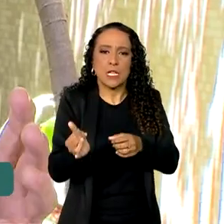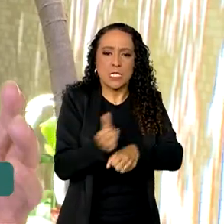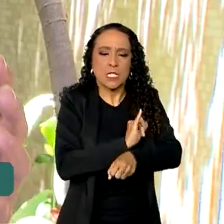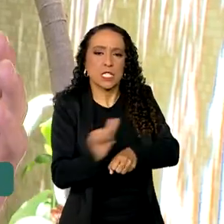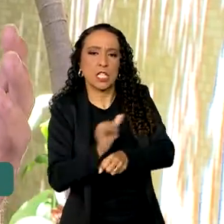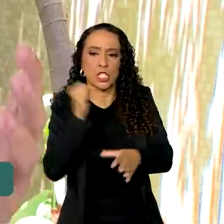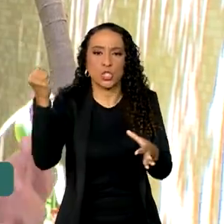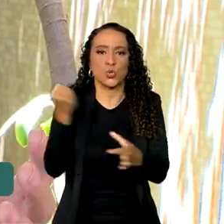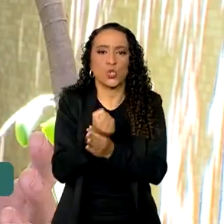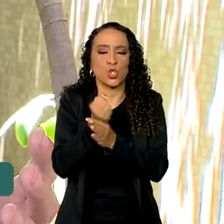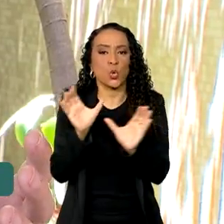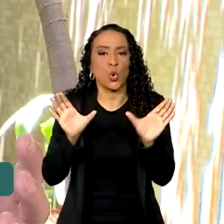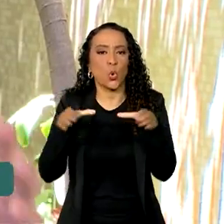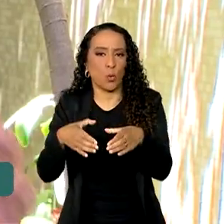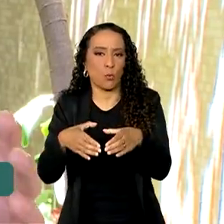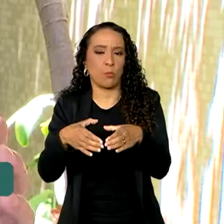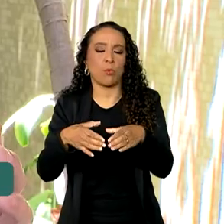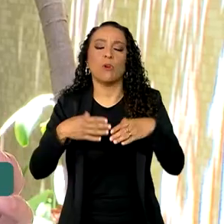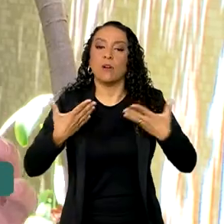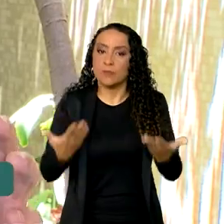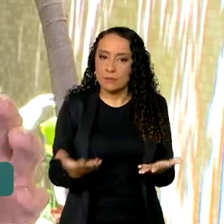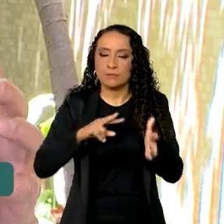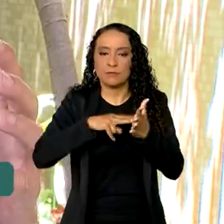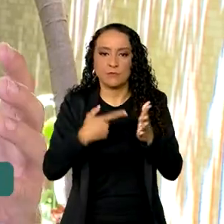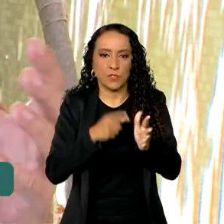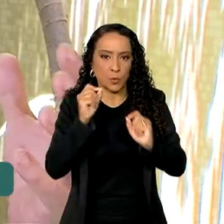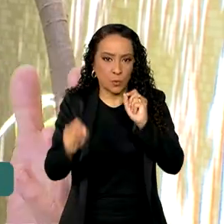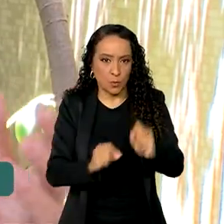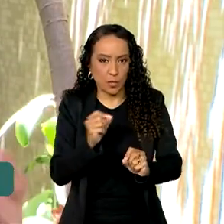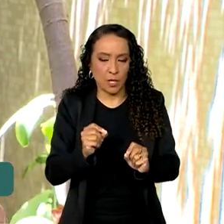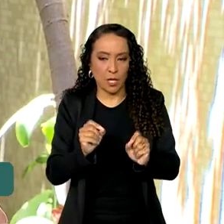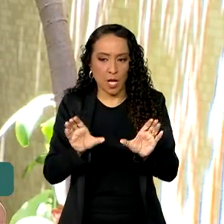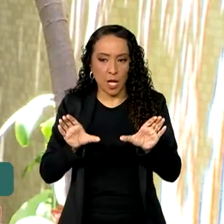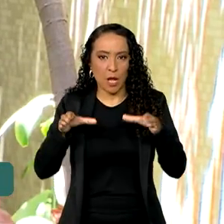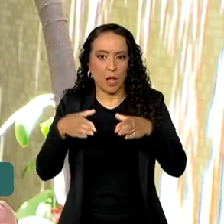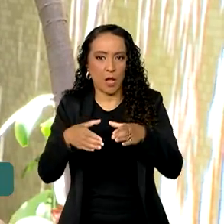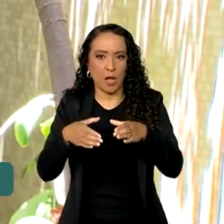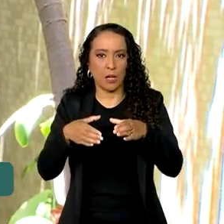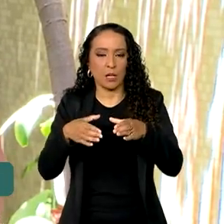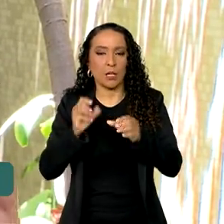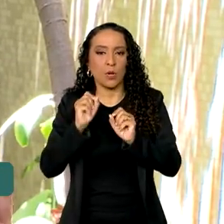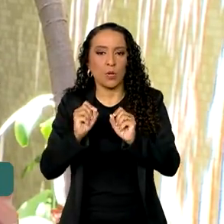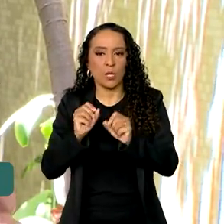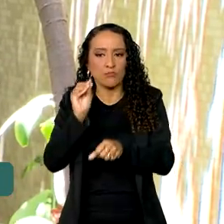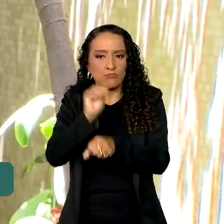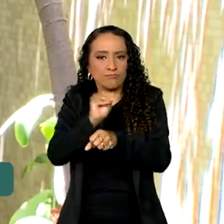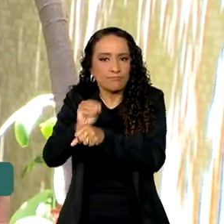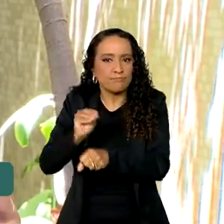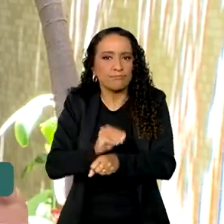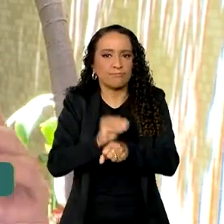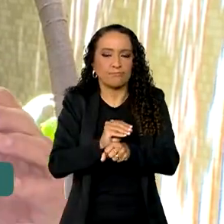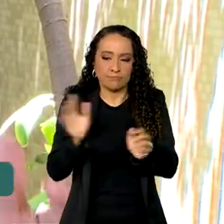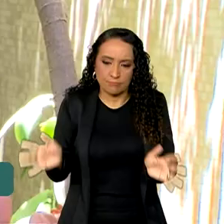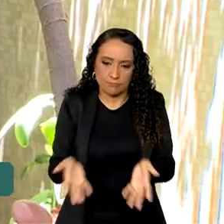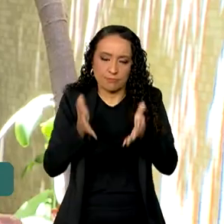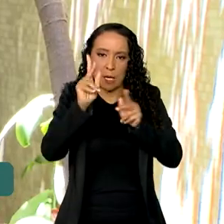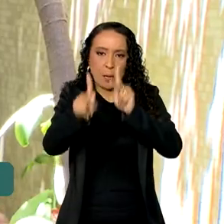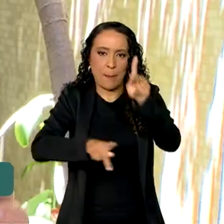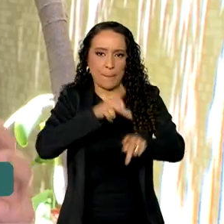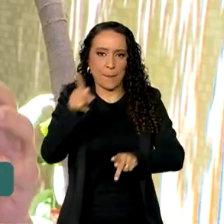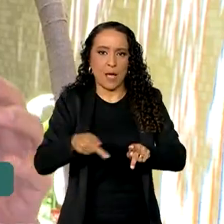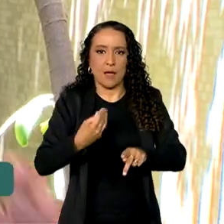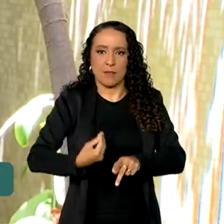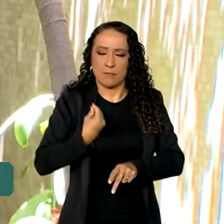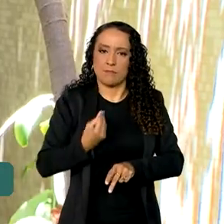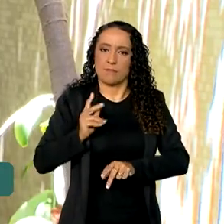segurança coletiva. Ou seja, uma organização que zelasse pela promoção da paz, pela